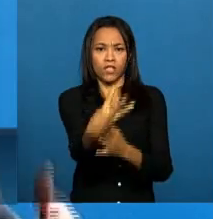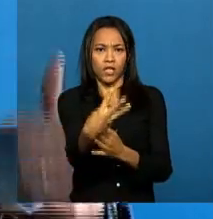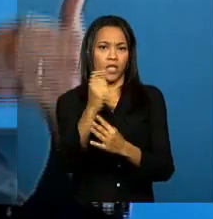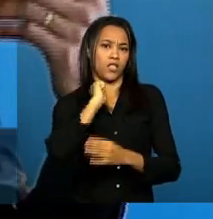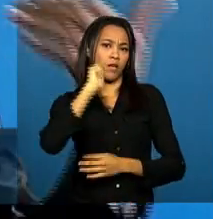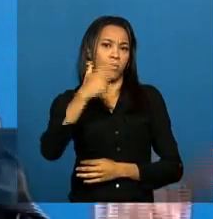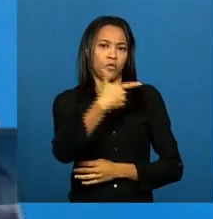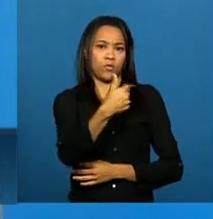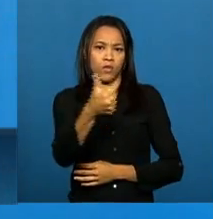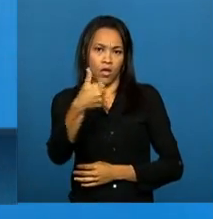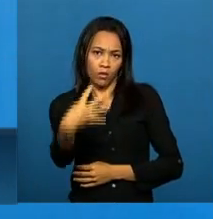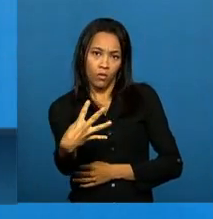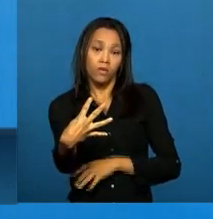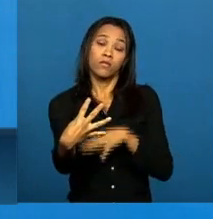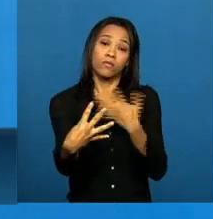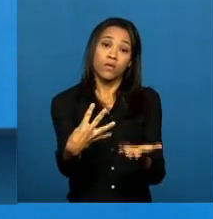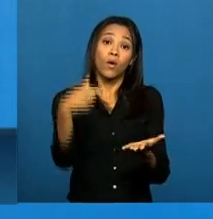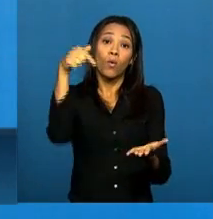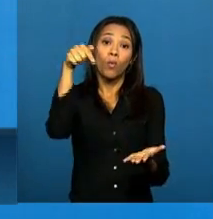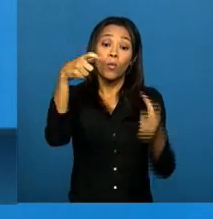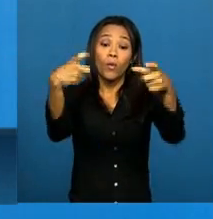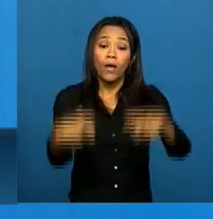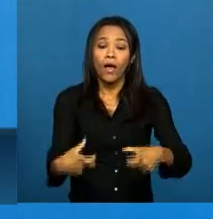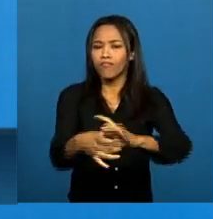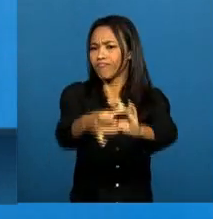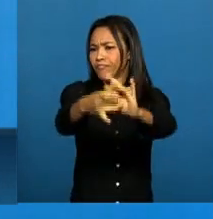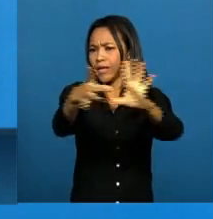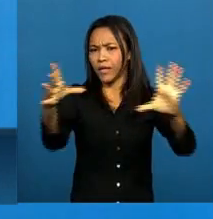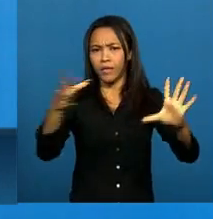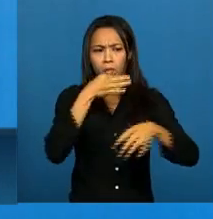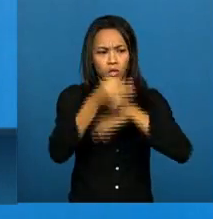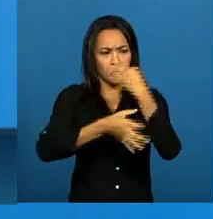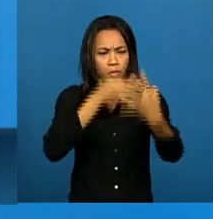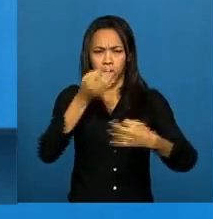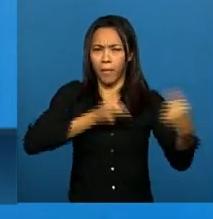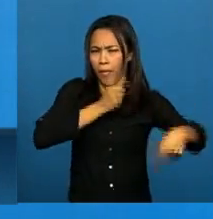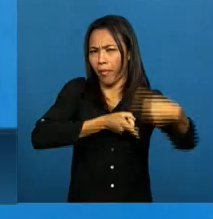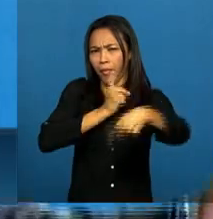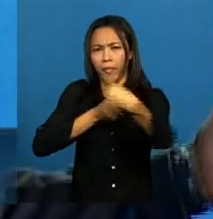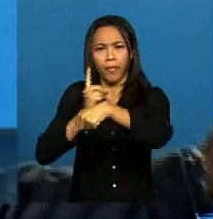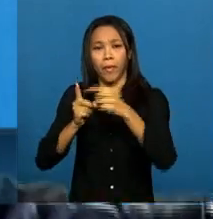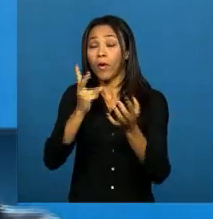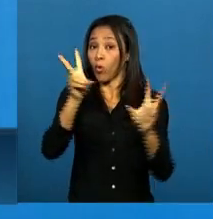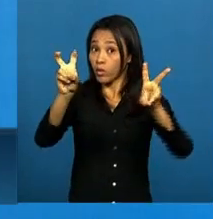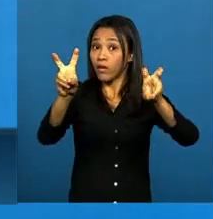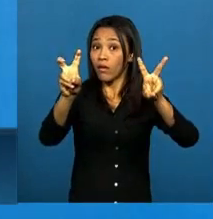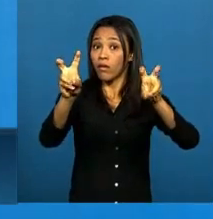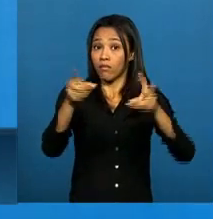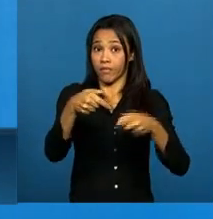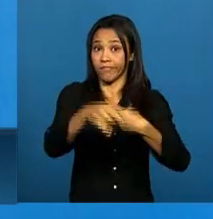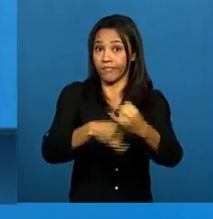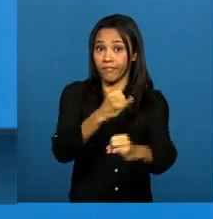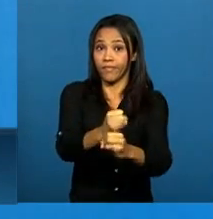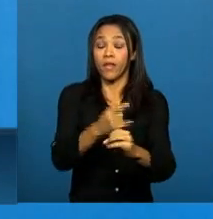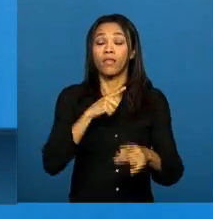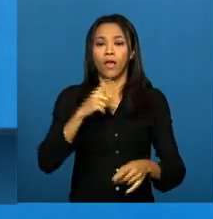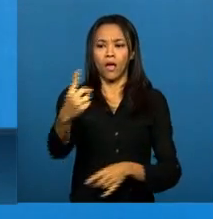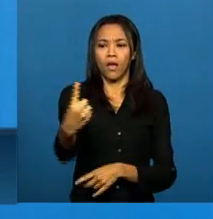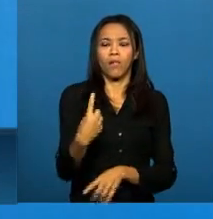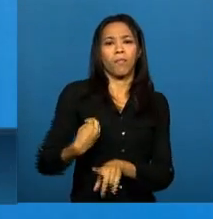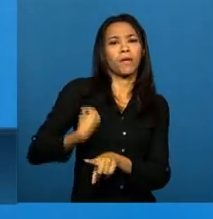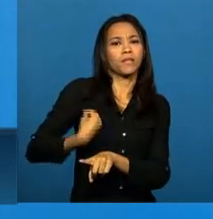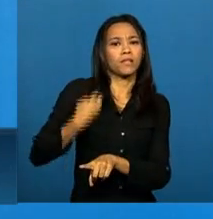também um espaço amplo e democrático de discussão. Temos aqui também a presença do nosso querido